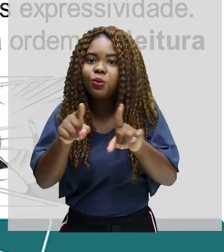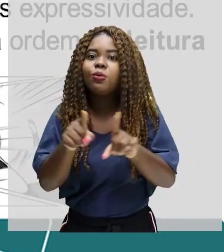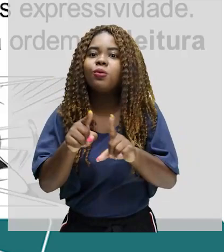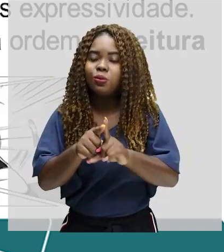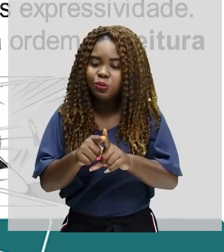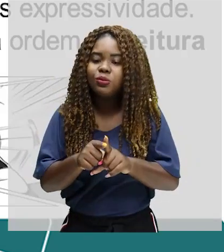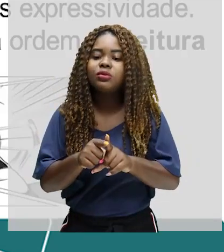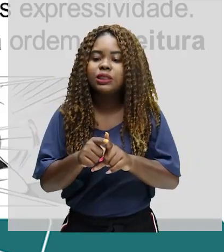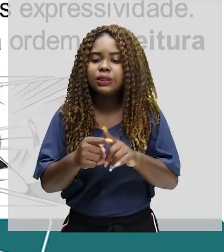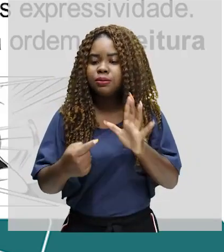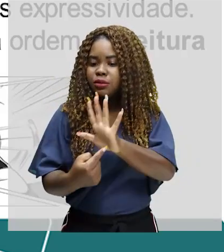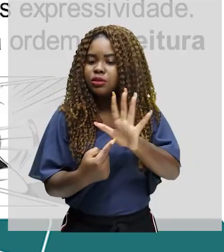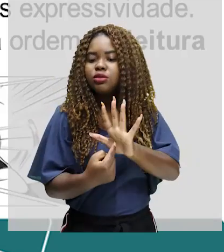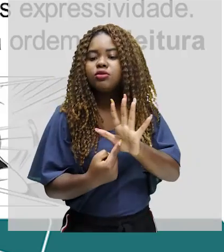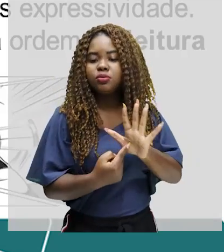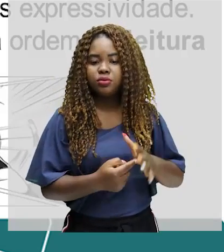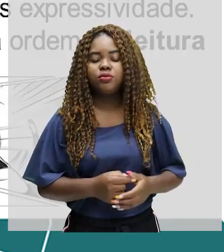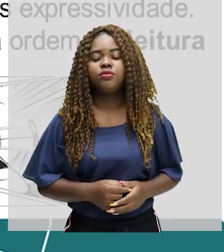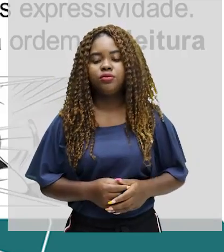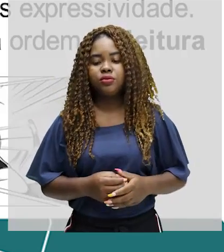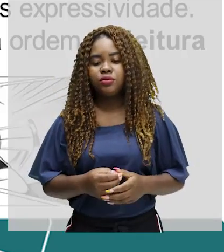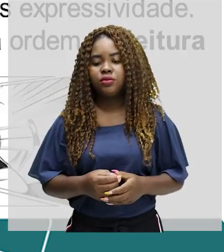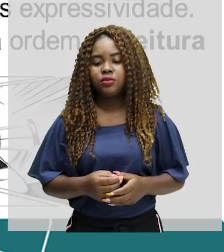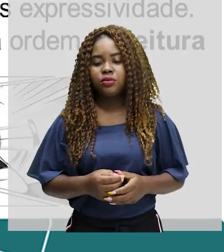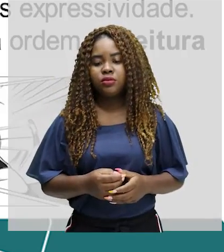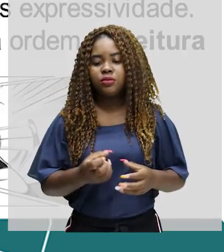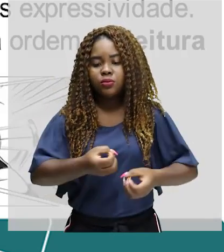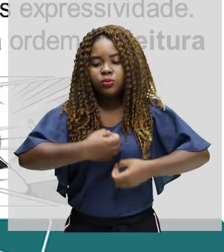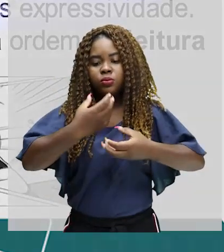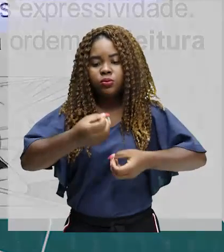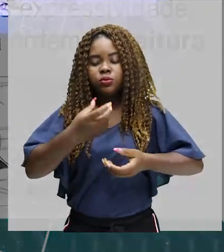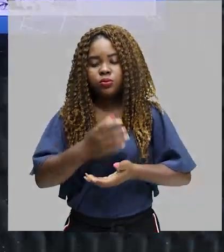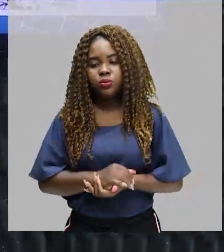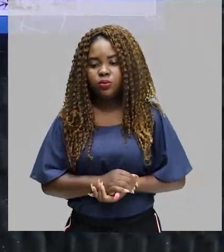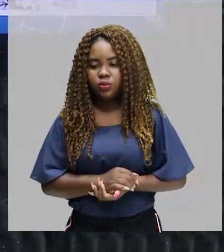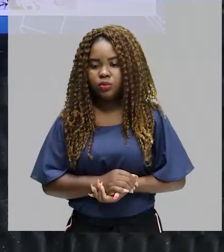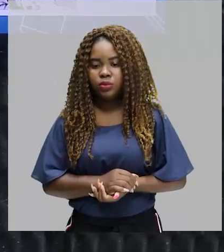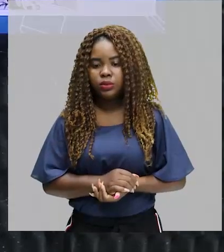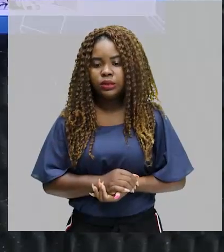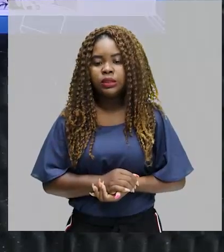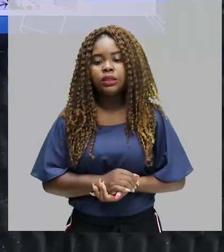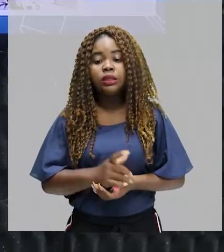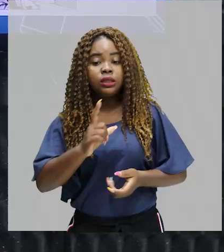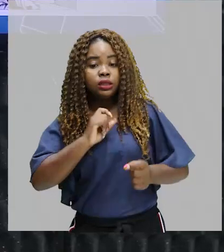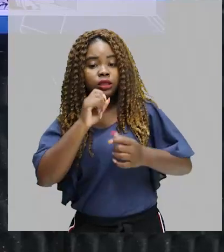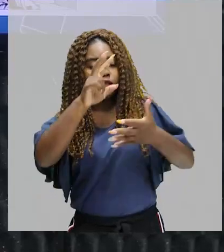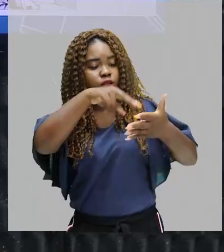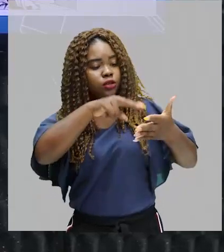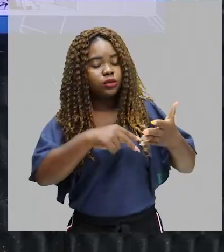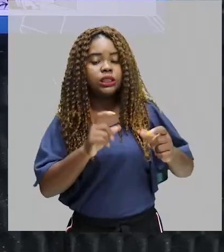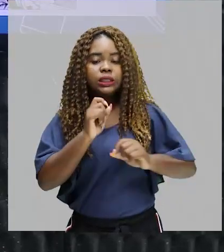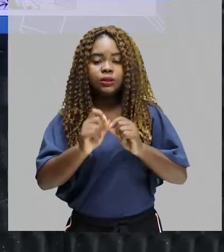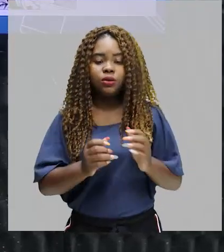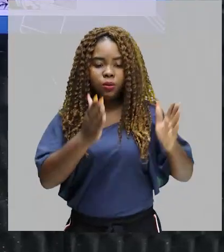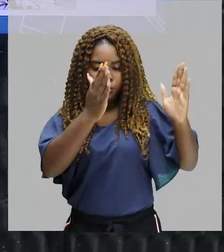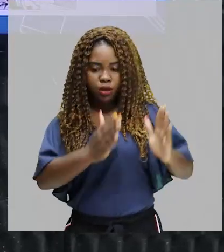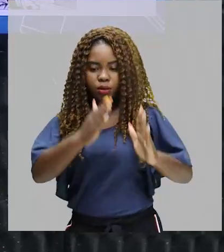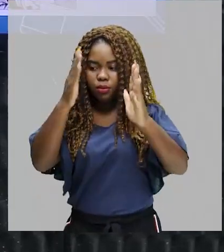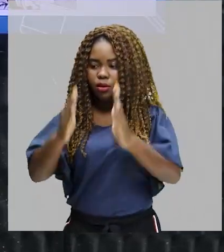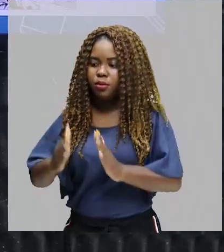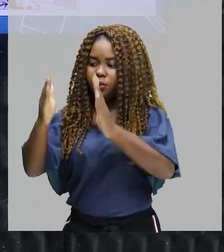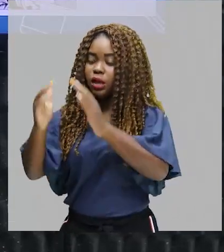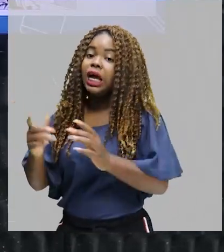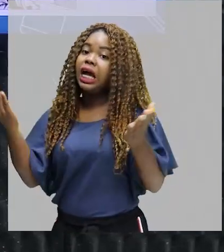expressividade. As histórias giram em torno de diversos temas e obedecem a ordem de leitura de trás para frente.